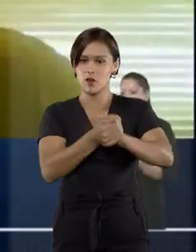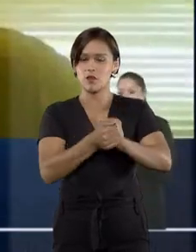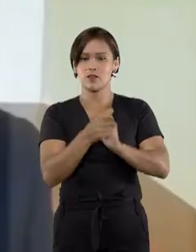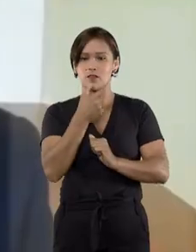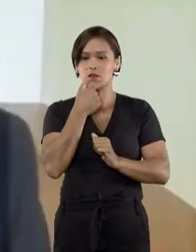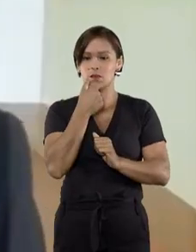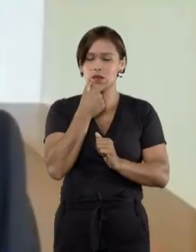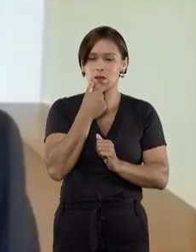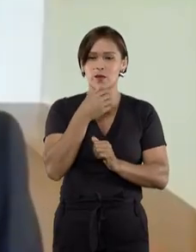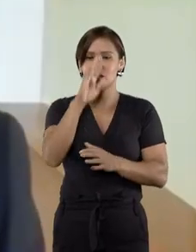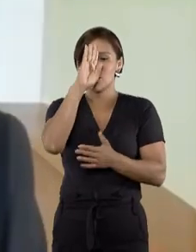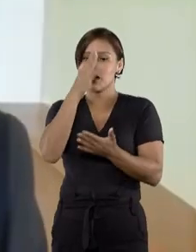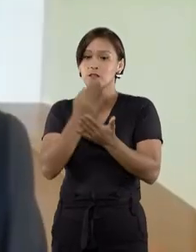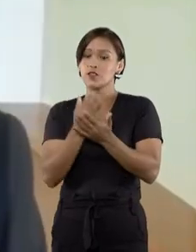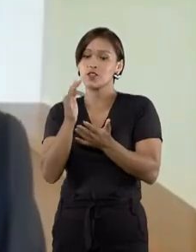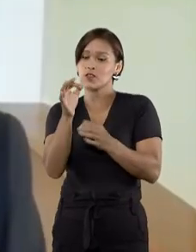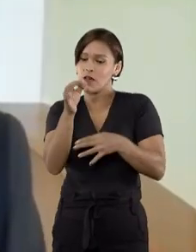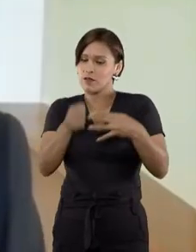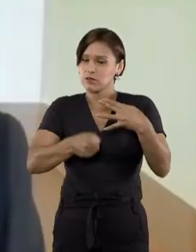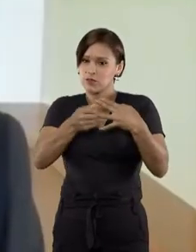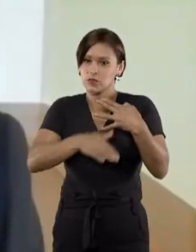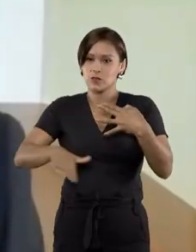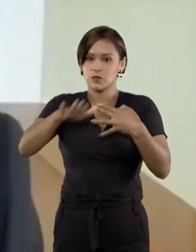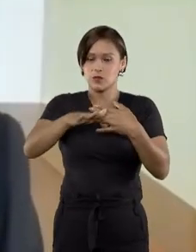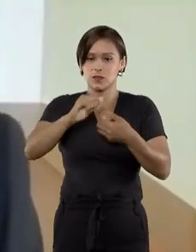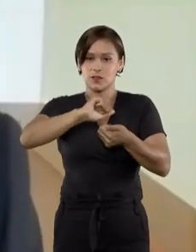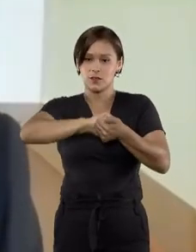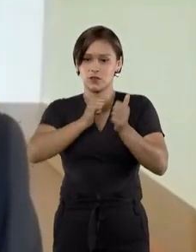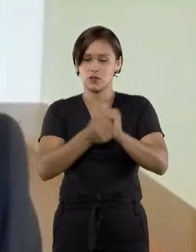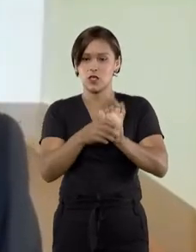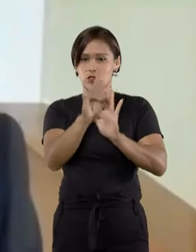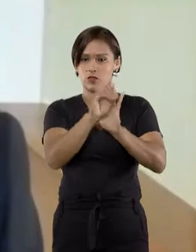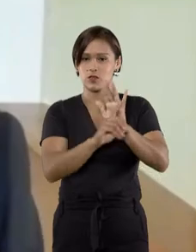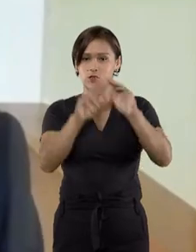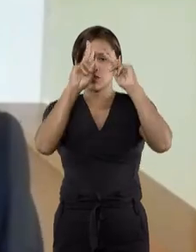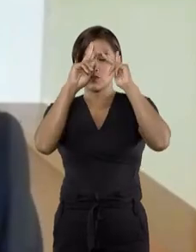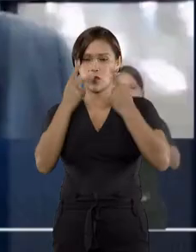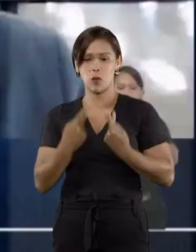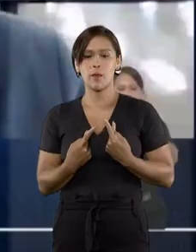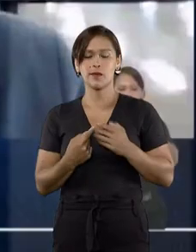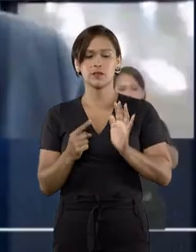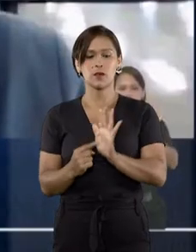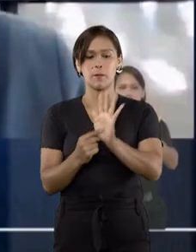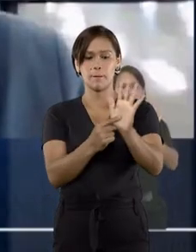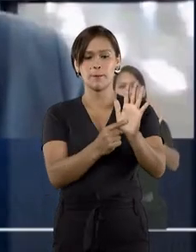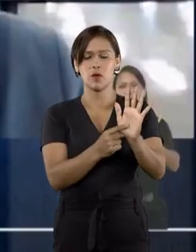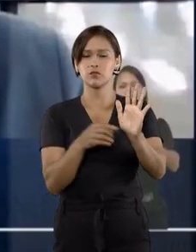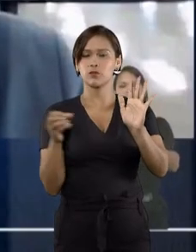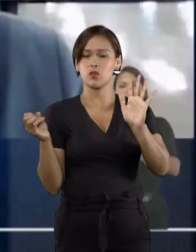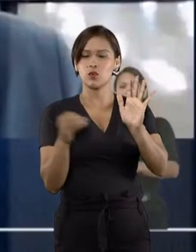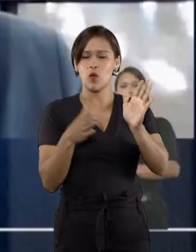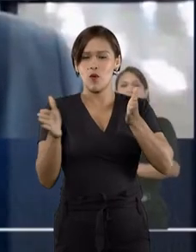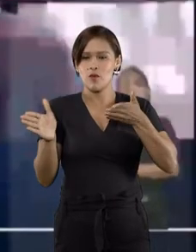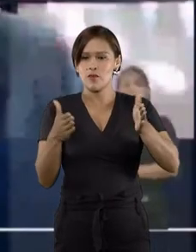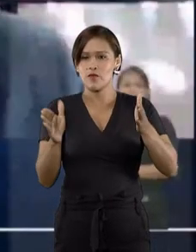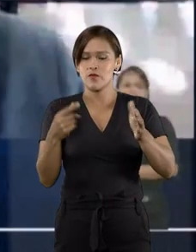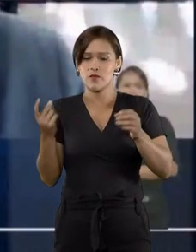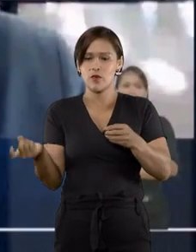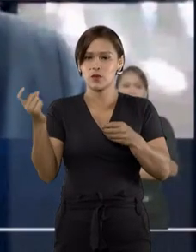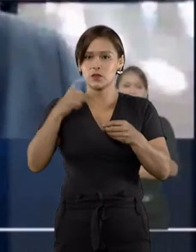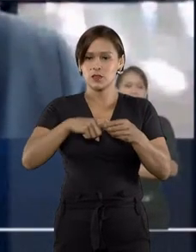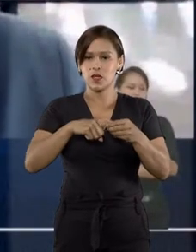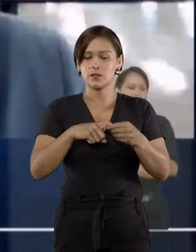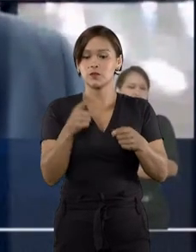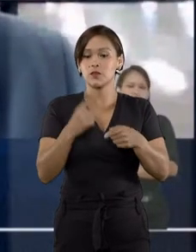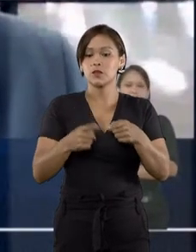Americana, sob a perspectiva da jurisprudência da Corte Interamericana de Direitos Humanos, trazem um olhar atual e voltado para os